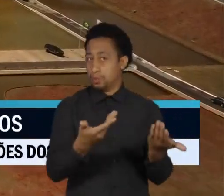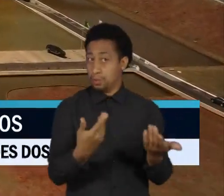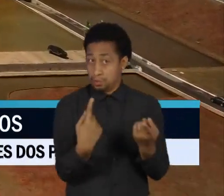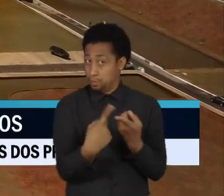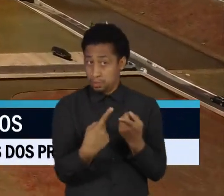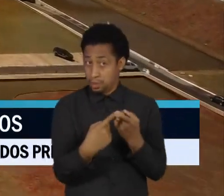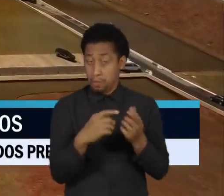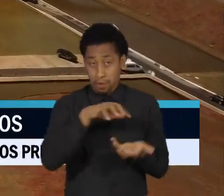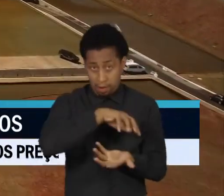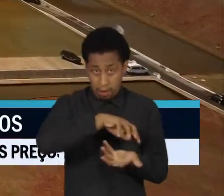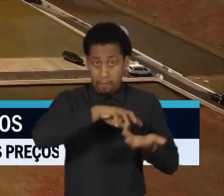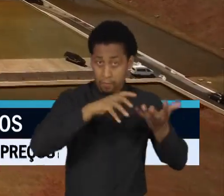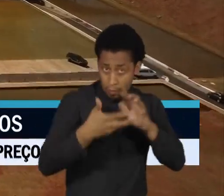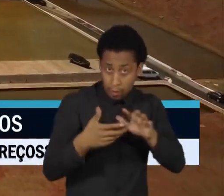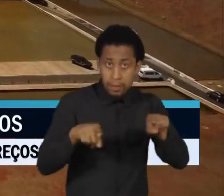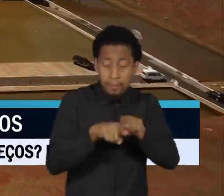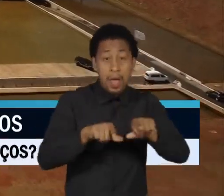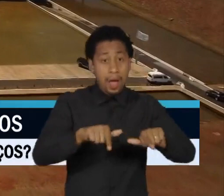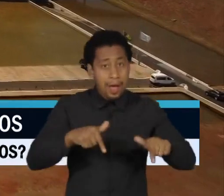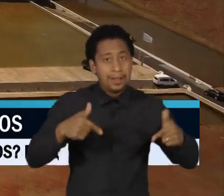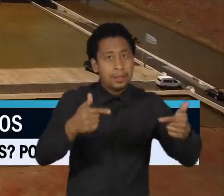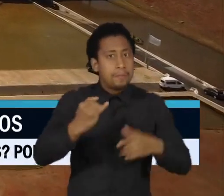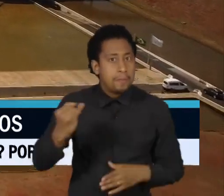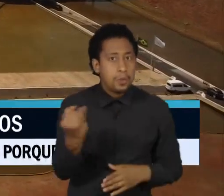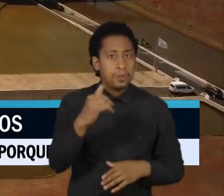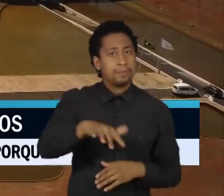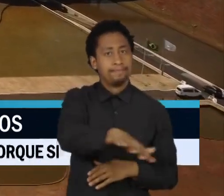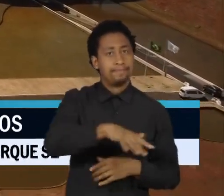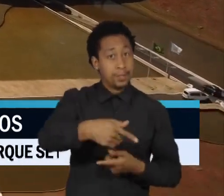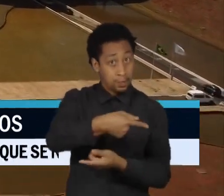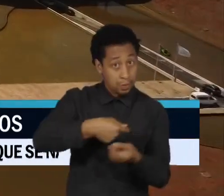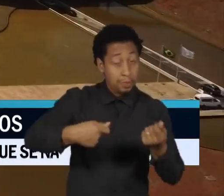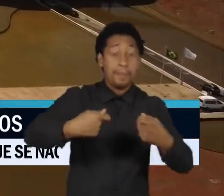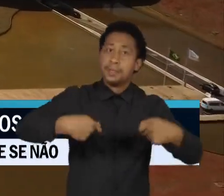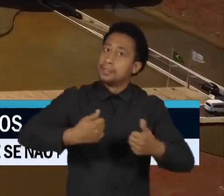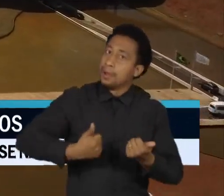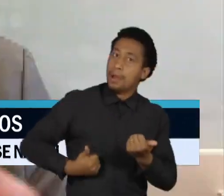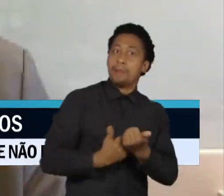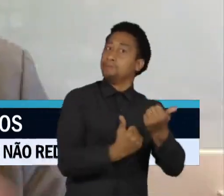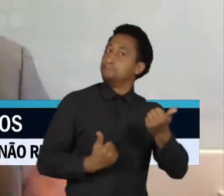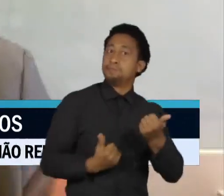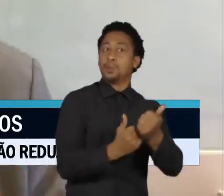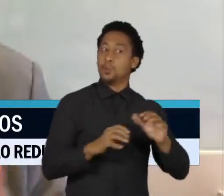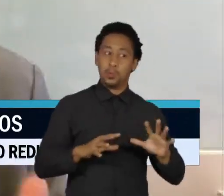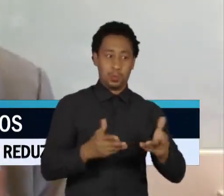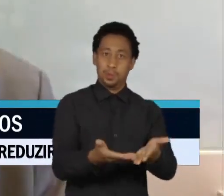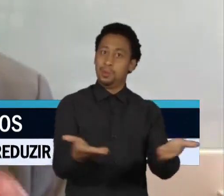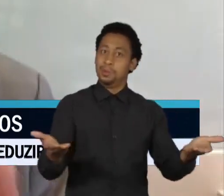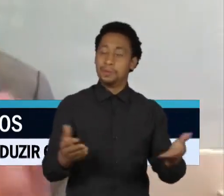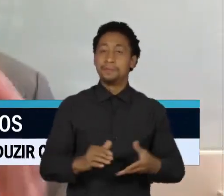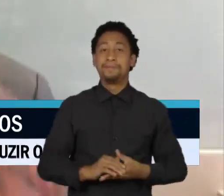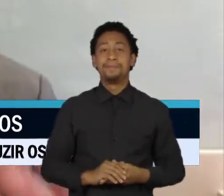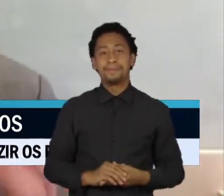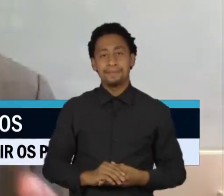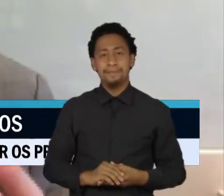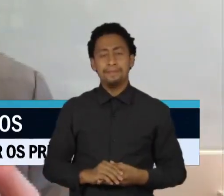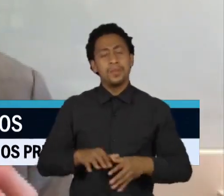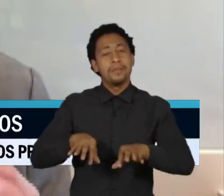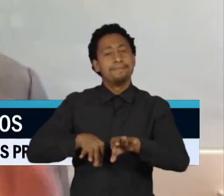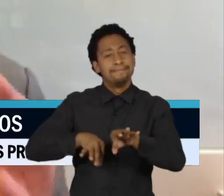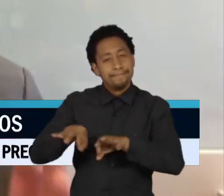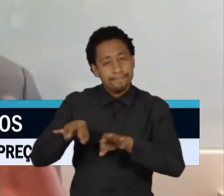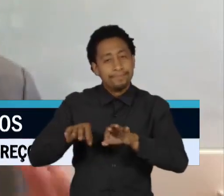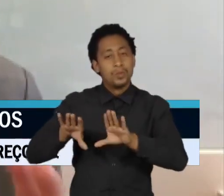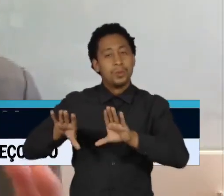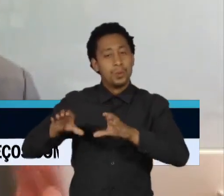reformas e medidas importantes para a pauta econômica, todo apoio será necessário. Você montar uma base parlamentar